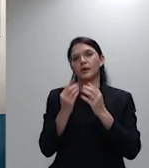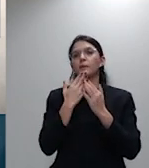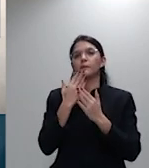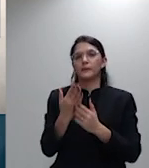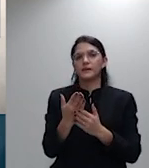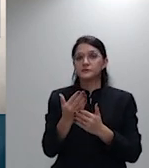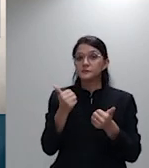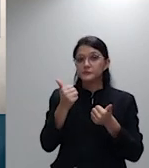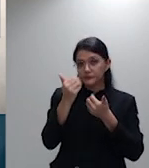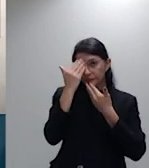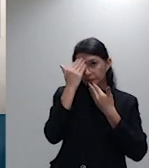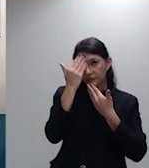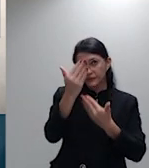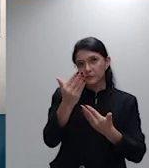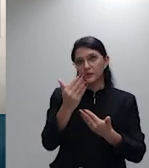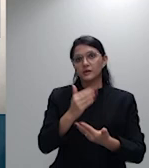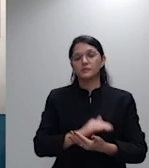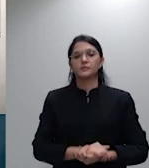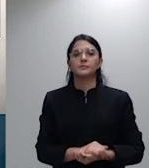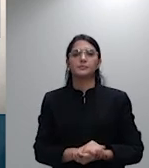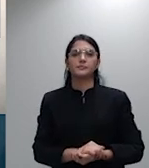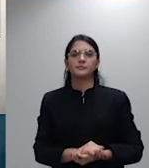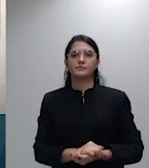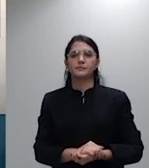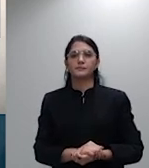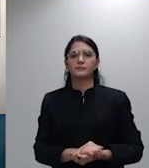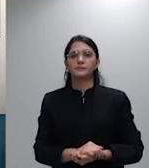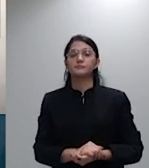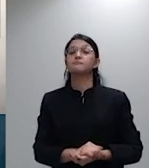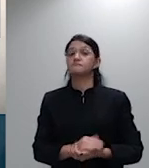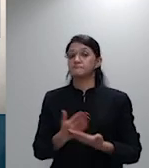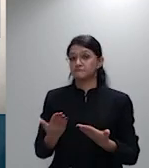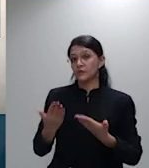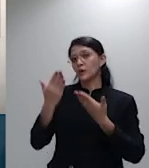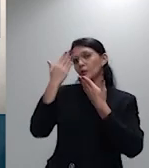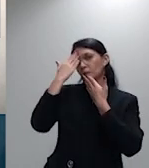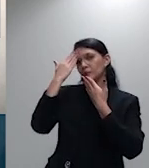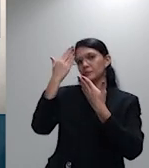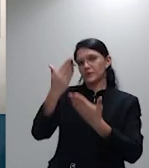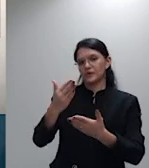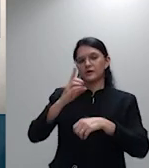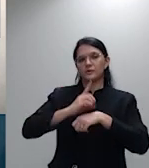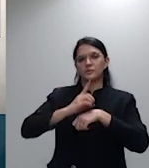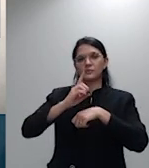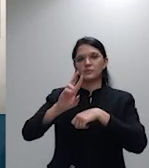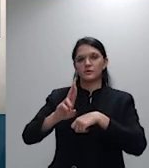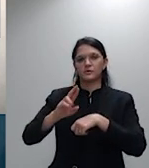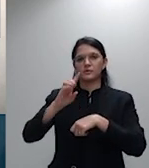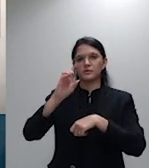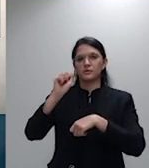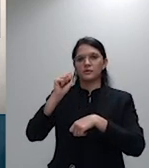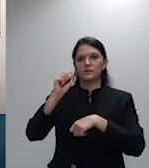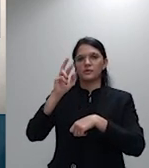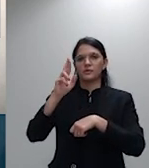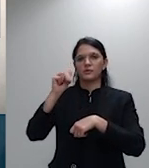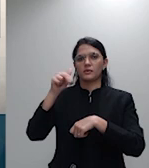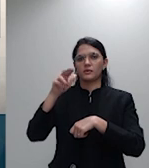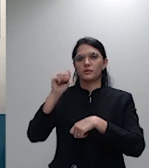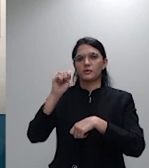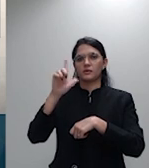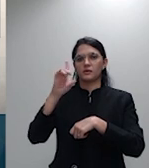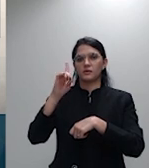muito obrigado doutor Arnaldo Rossepian convido agora o doutor Wagner Tanório Fontes pela Unimed